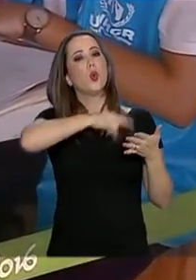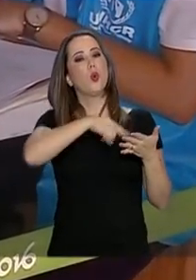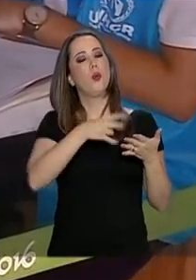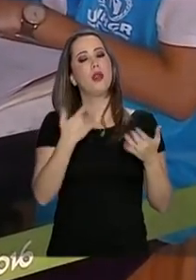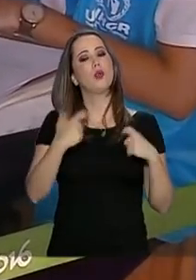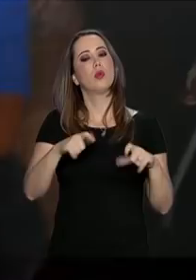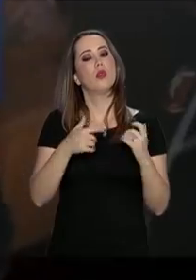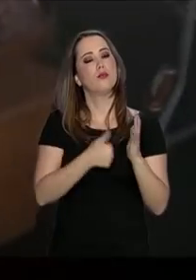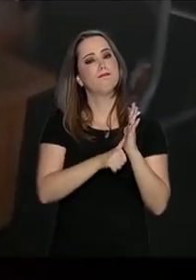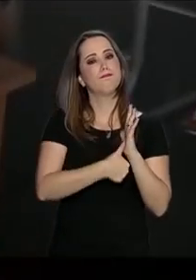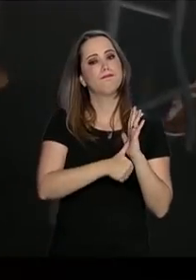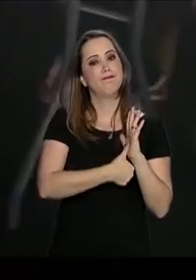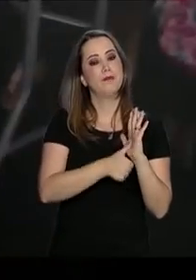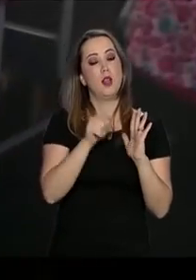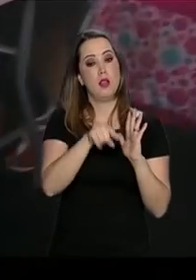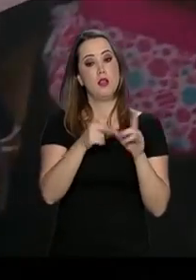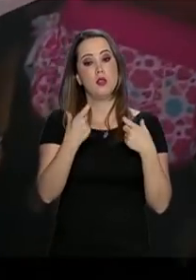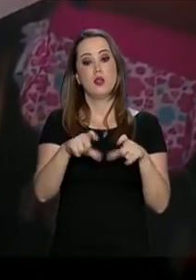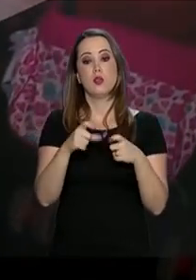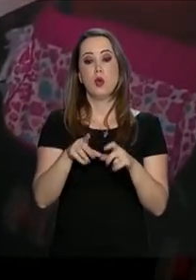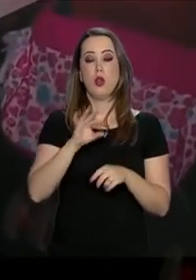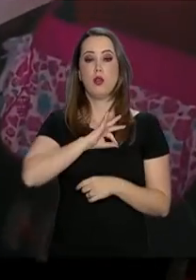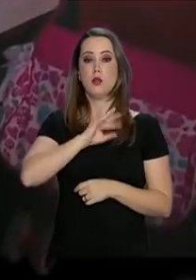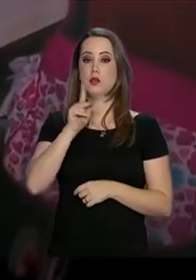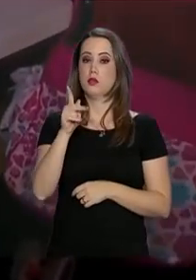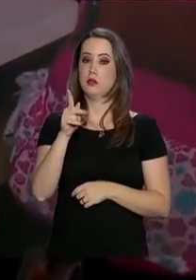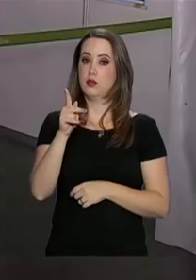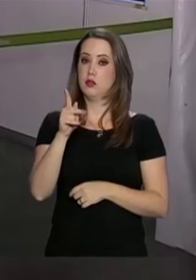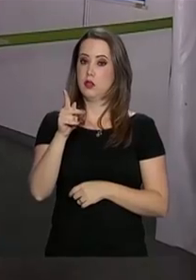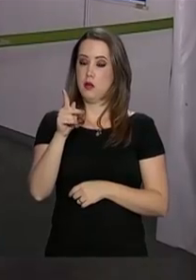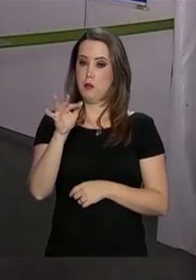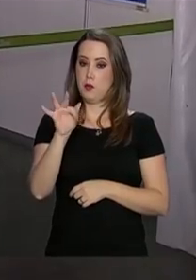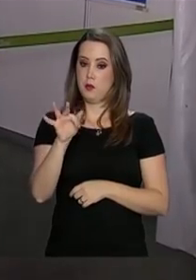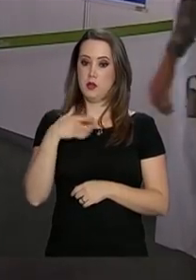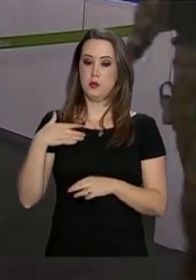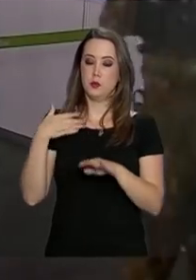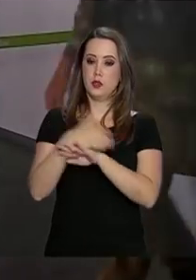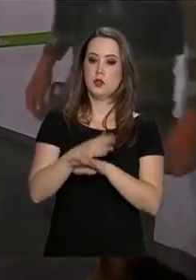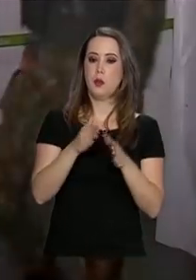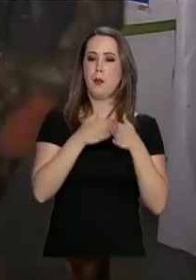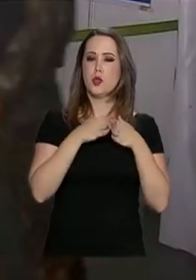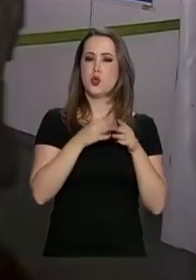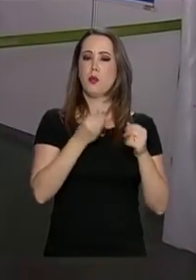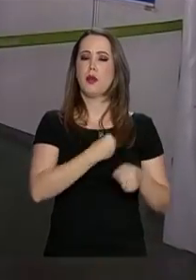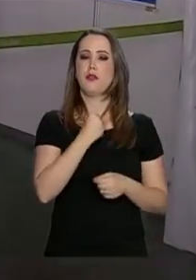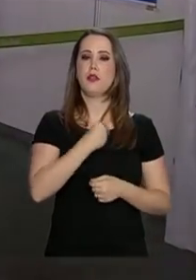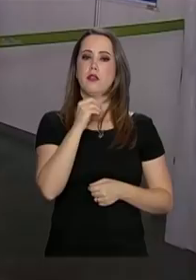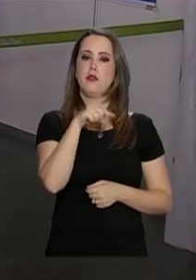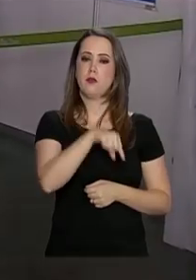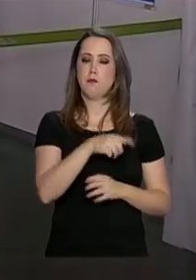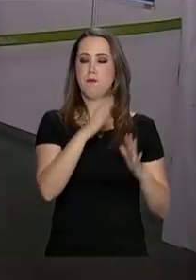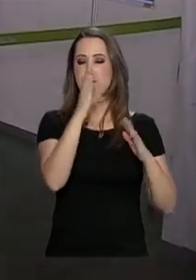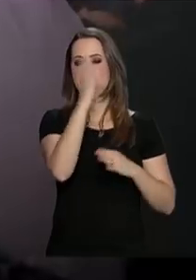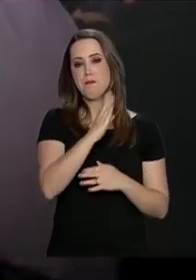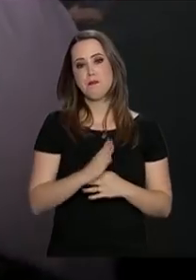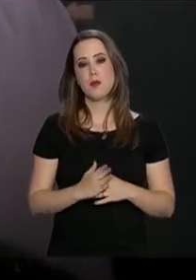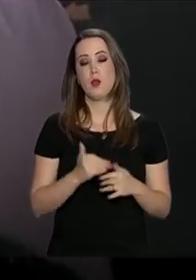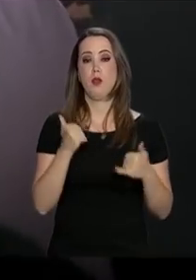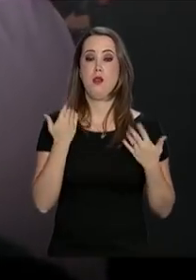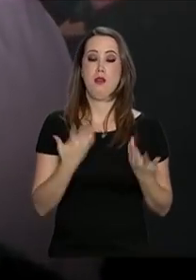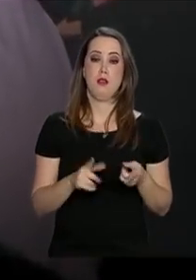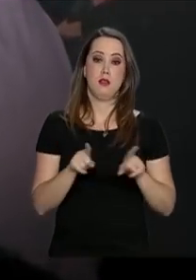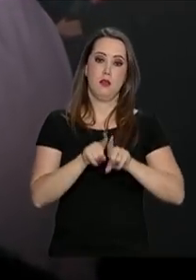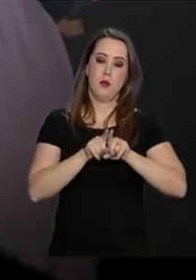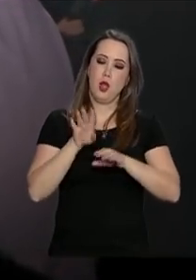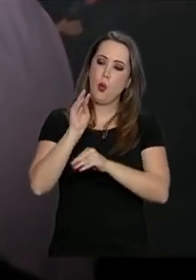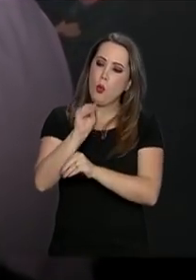primeiros documentos. e a central de atendimento da Polícia Federal, onde dão entrada no pedido de refúgio ou de residência permanente. Há ainda